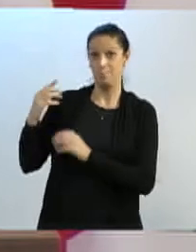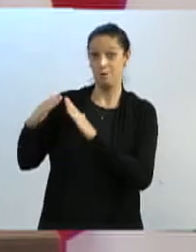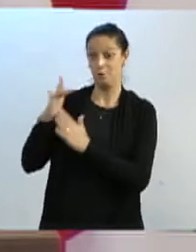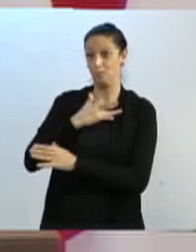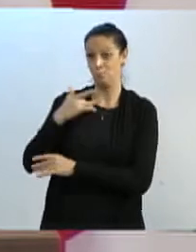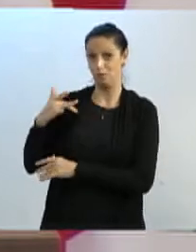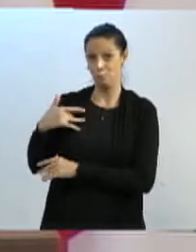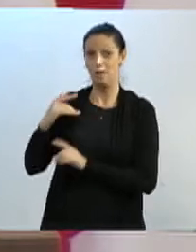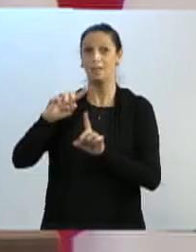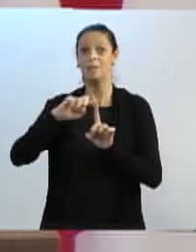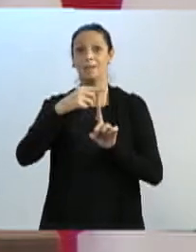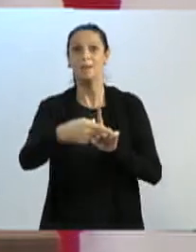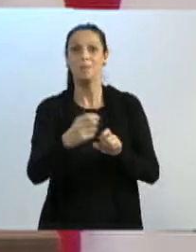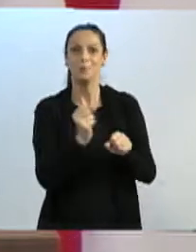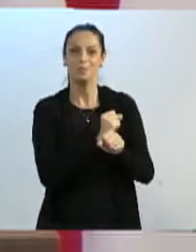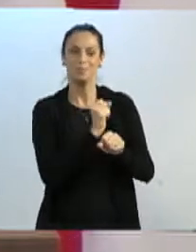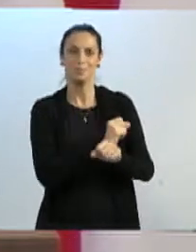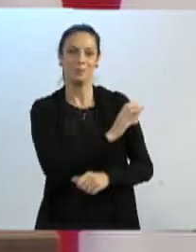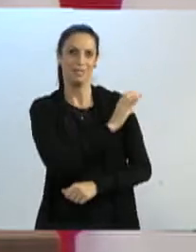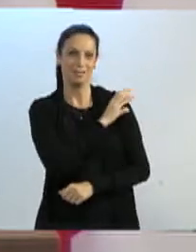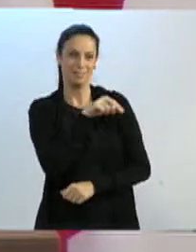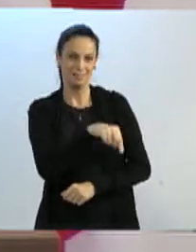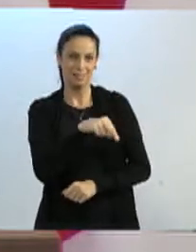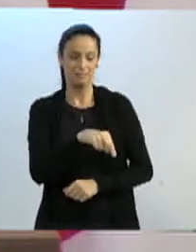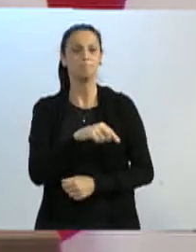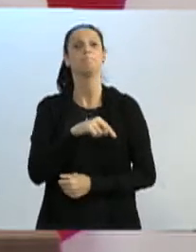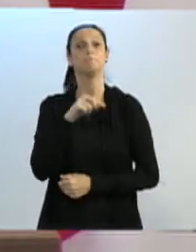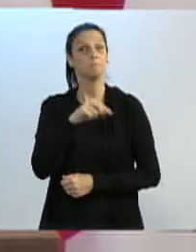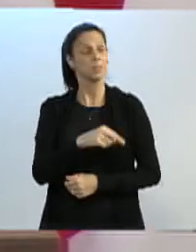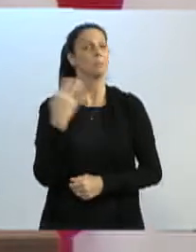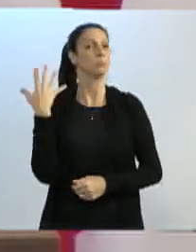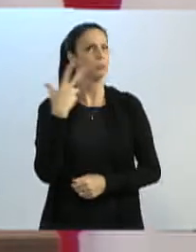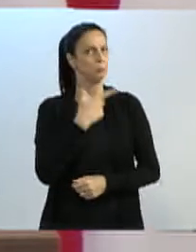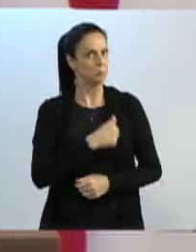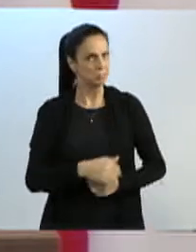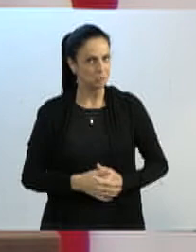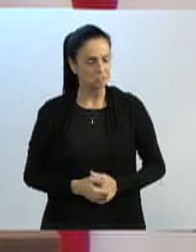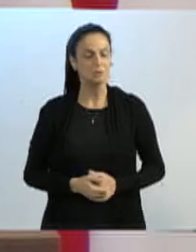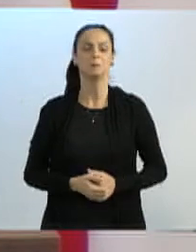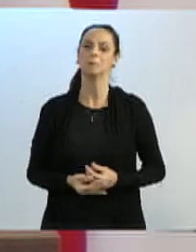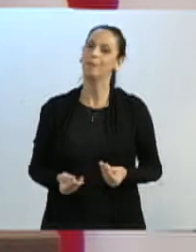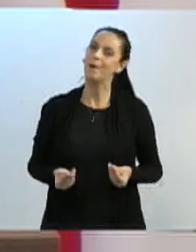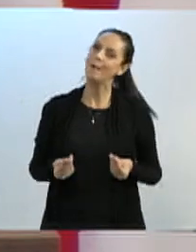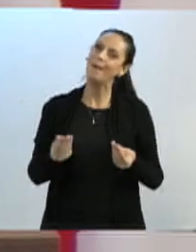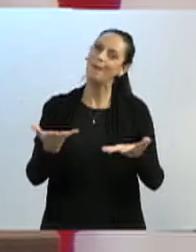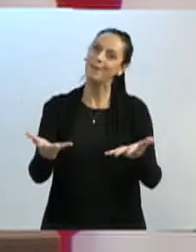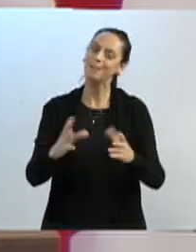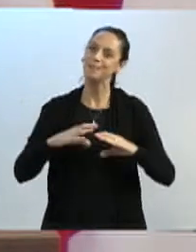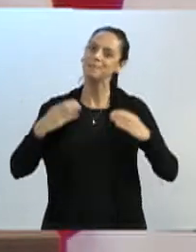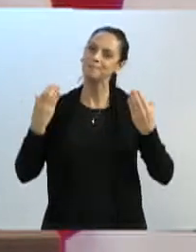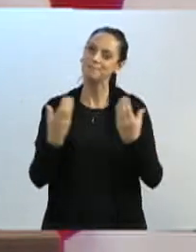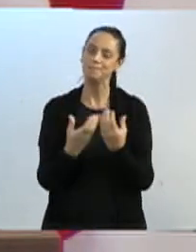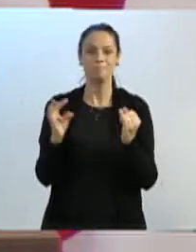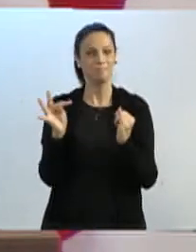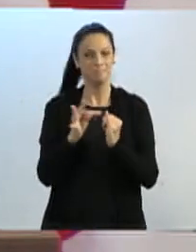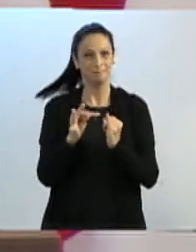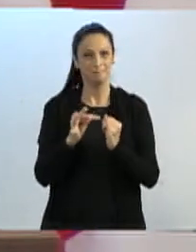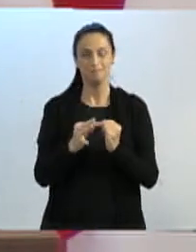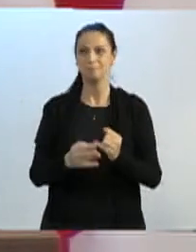construído e hoje temos uma bela unidade de educação infantil ali para aquela comunidade da Itopavazinha.